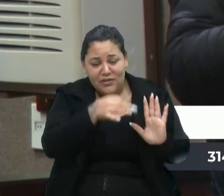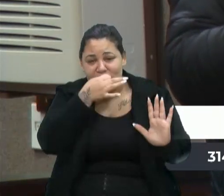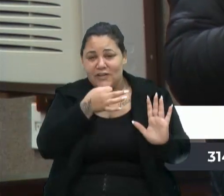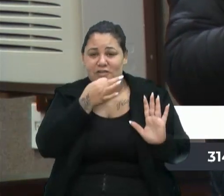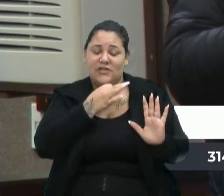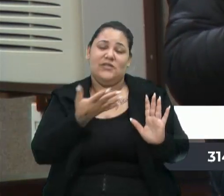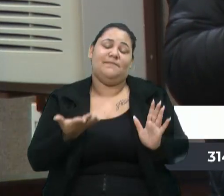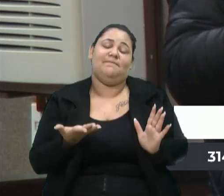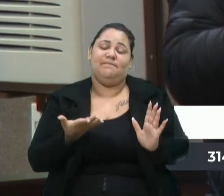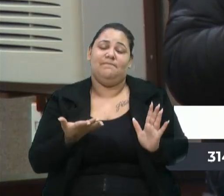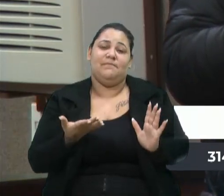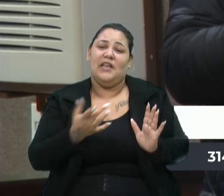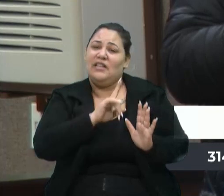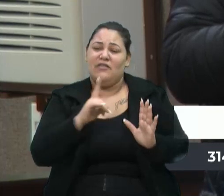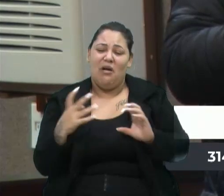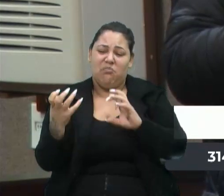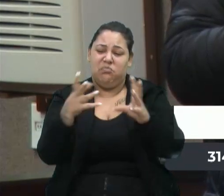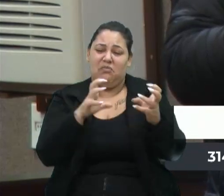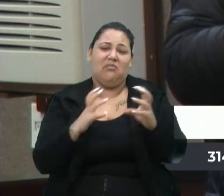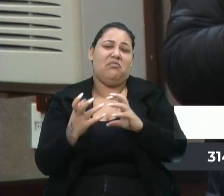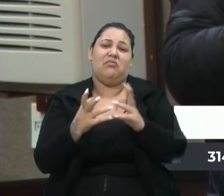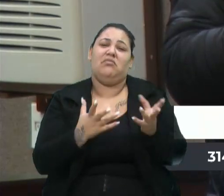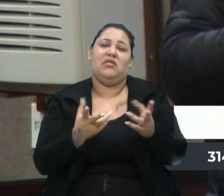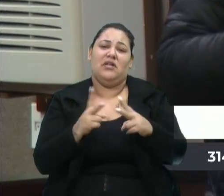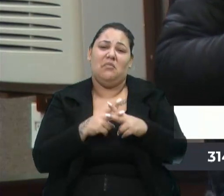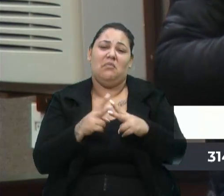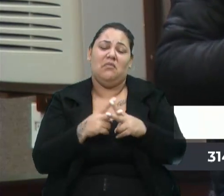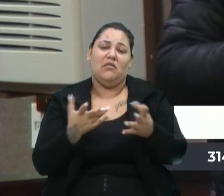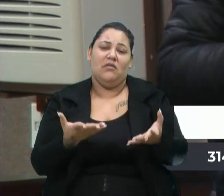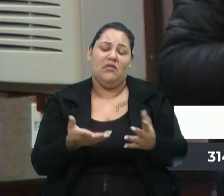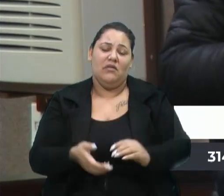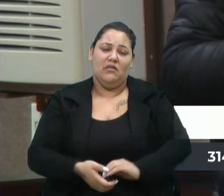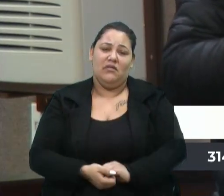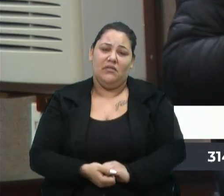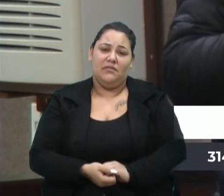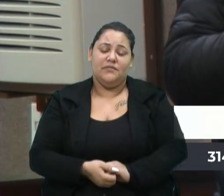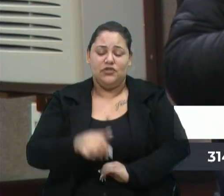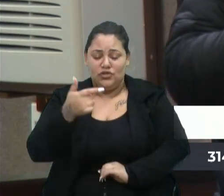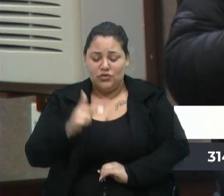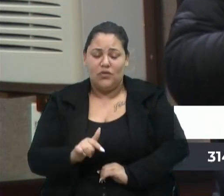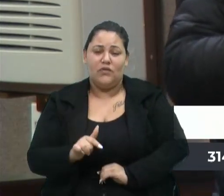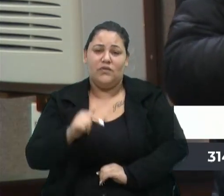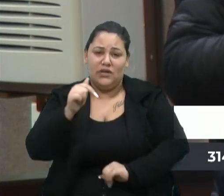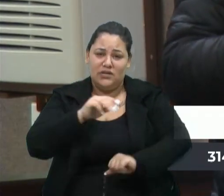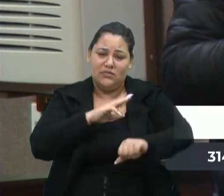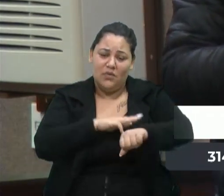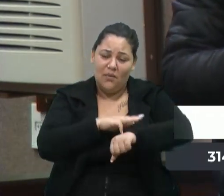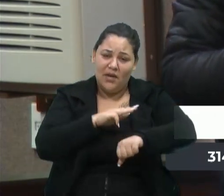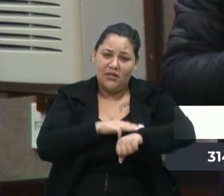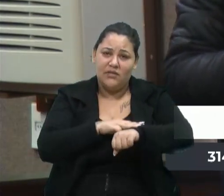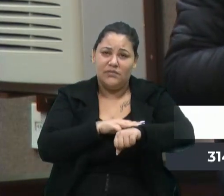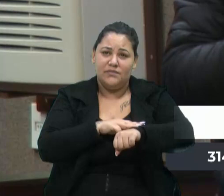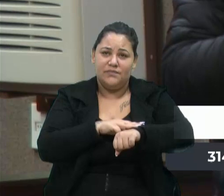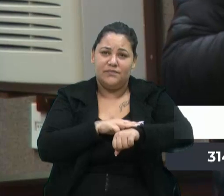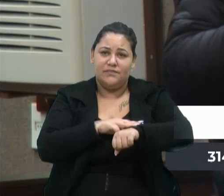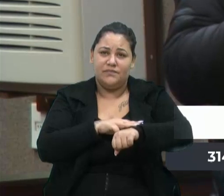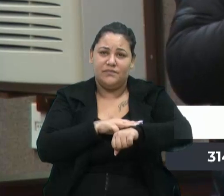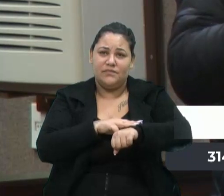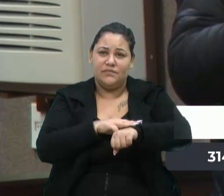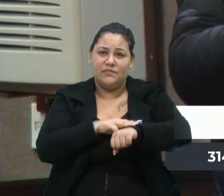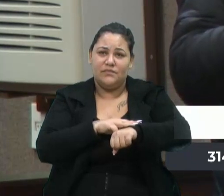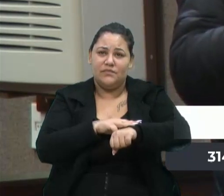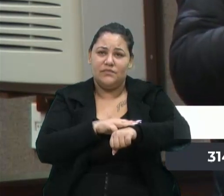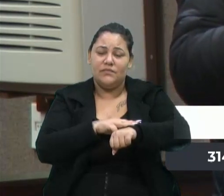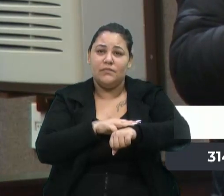e não ficar nessa discussão de novo, esse momento de polarização, ele deve